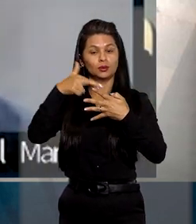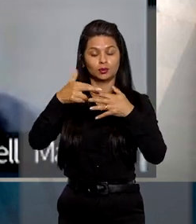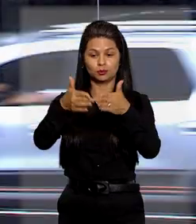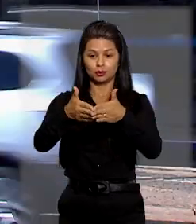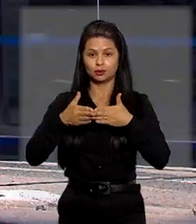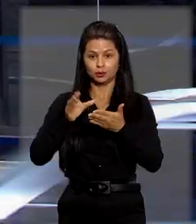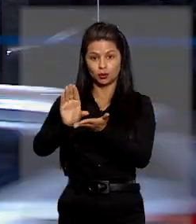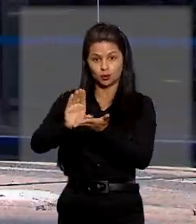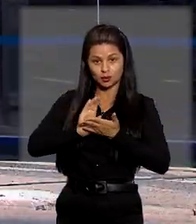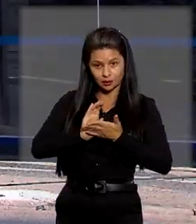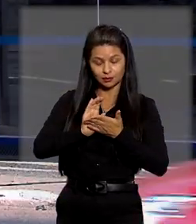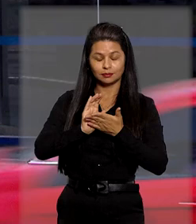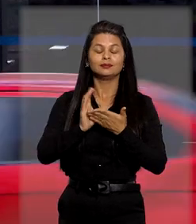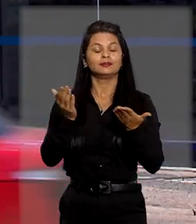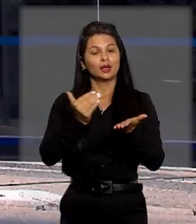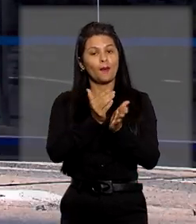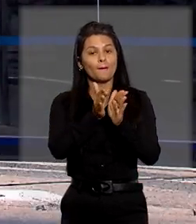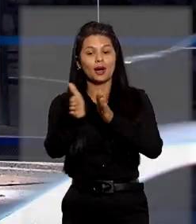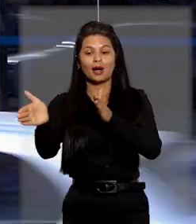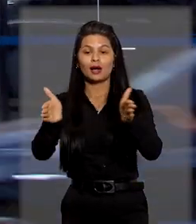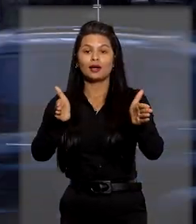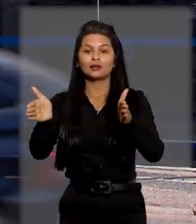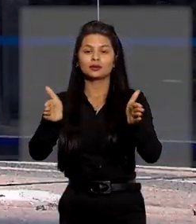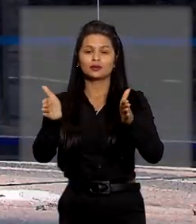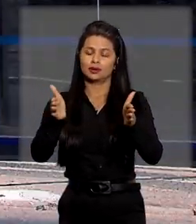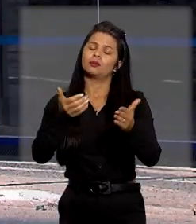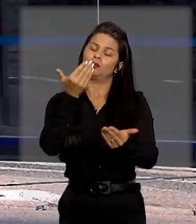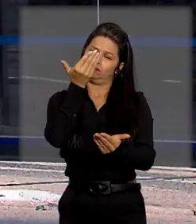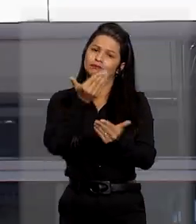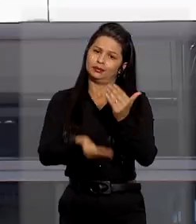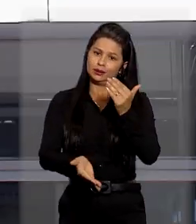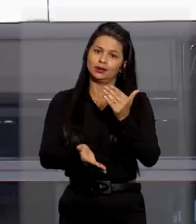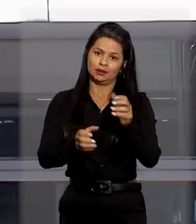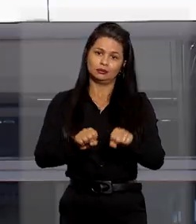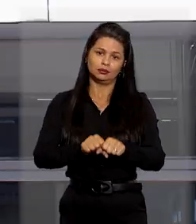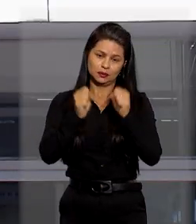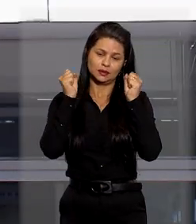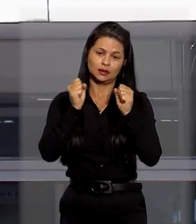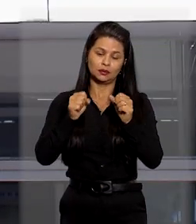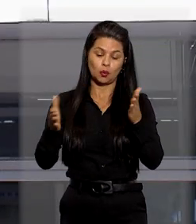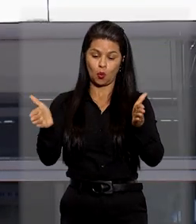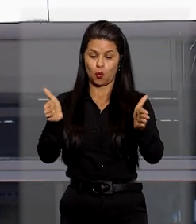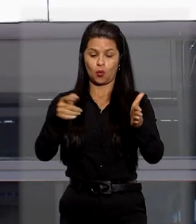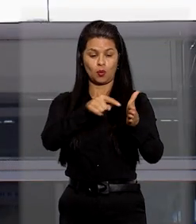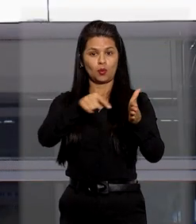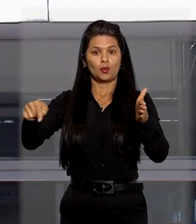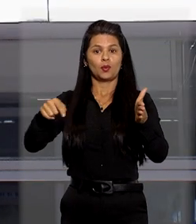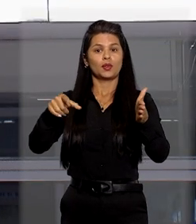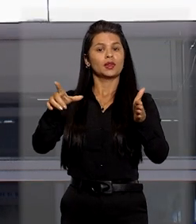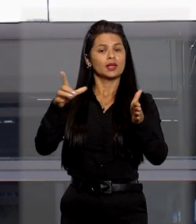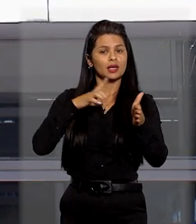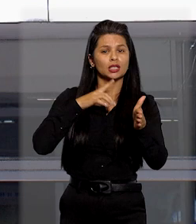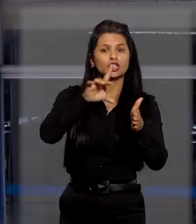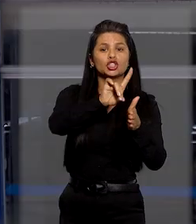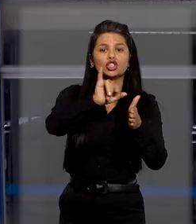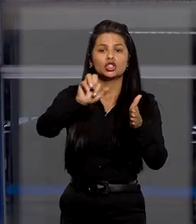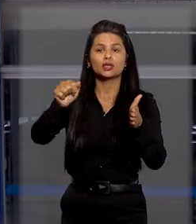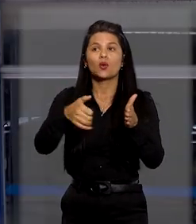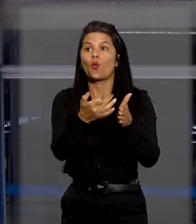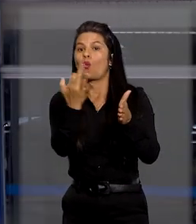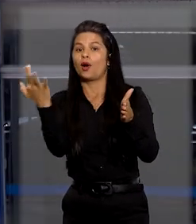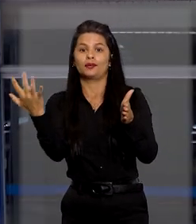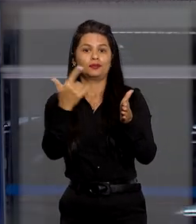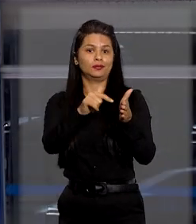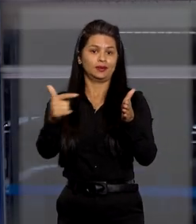despesa, previsibilidade essa que ficaria prejudicada sem a definição de um limite temporal, comprometendo em